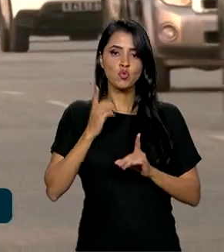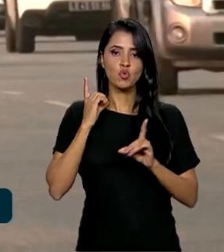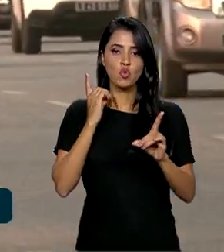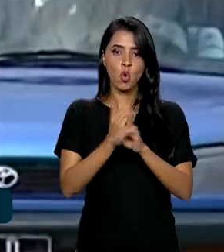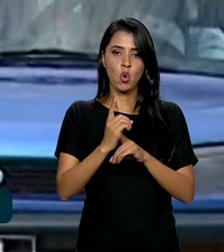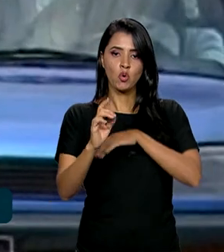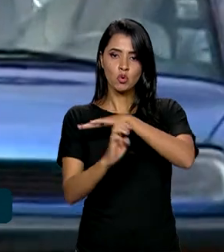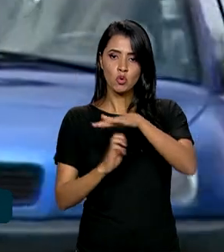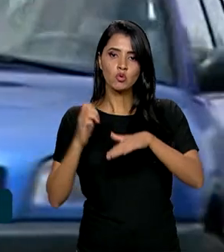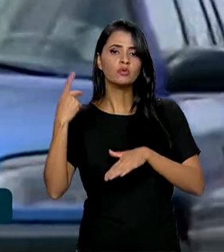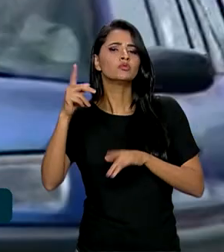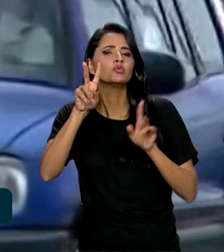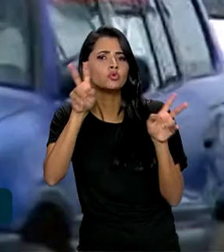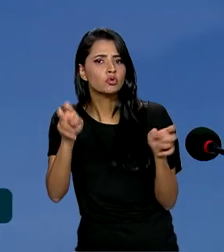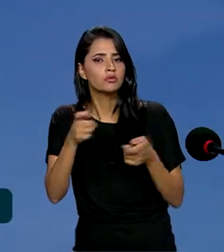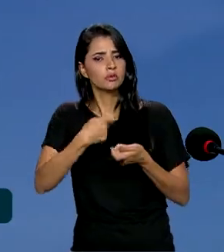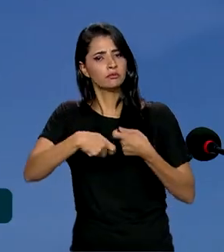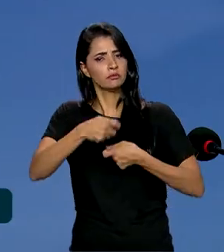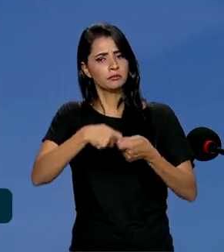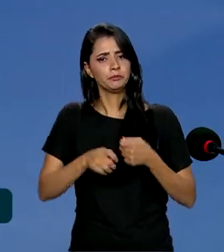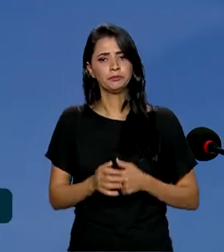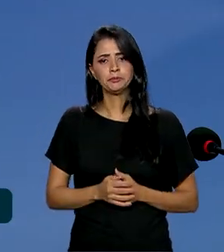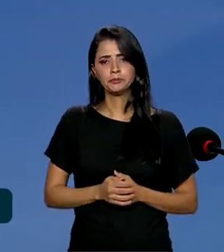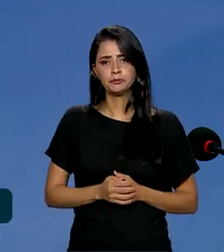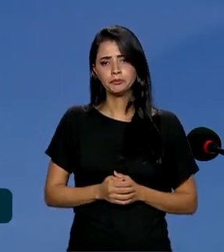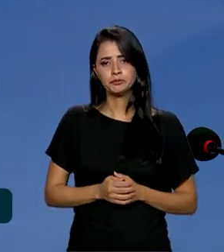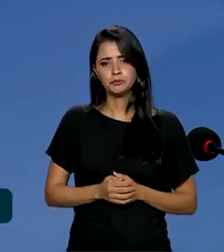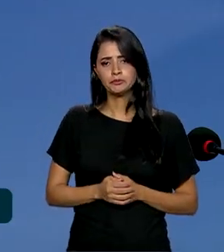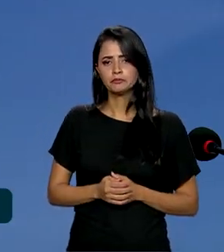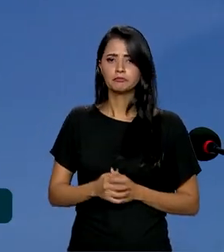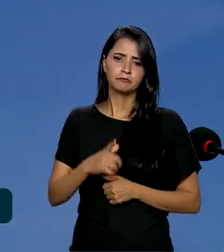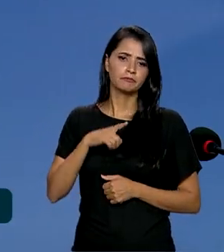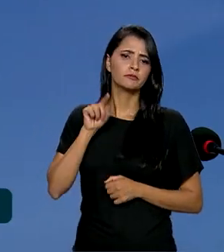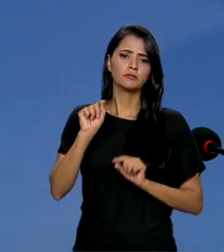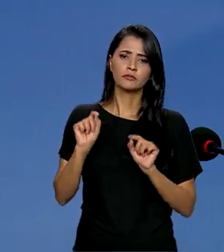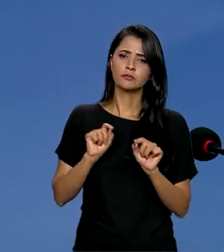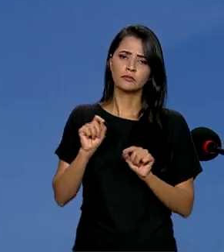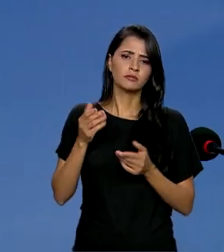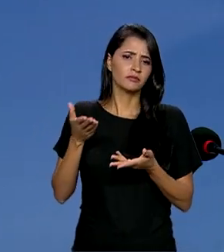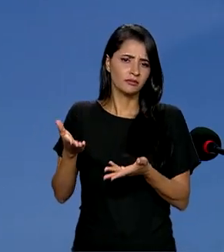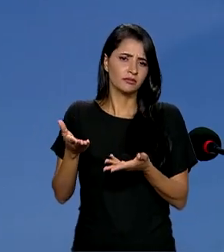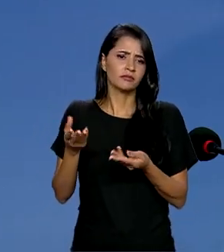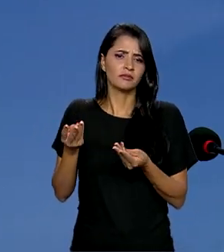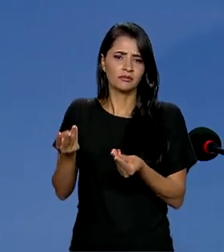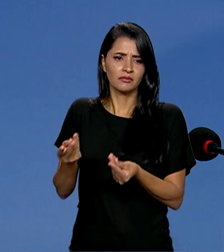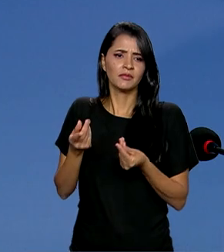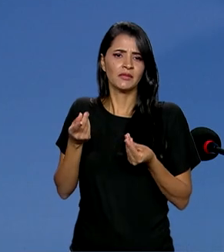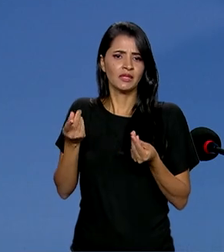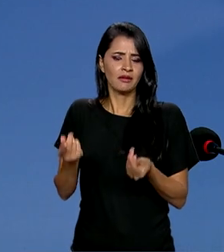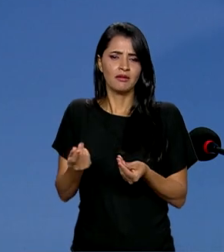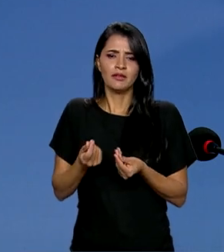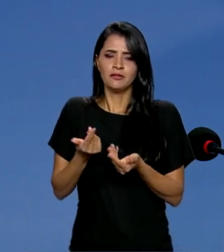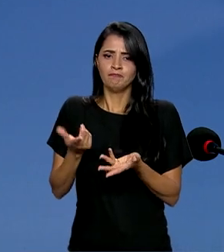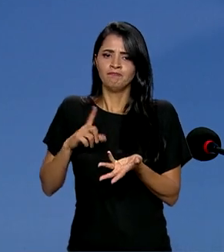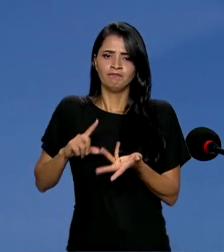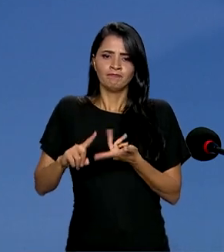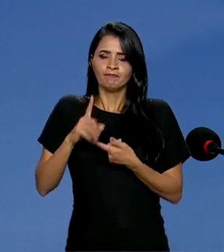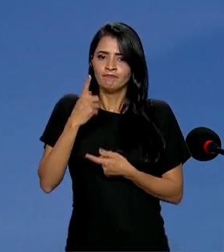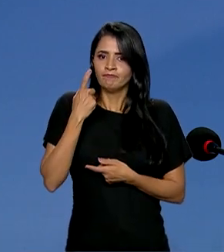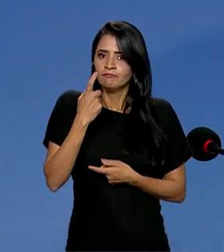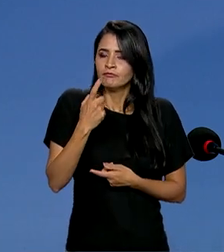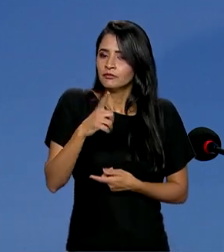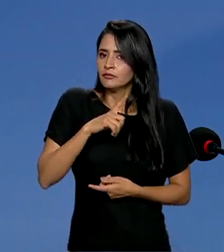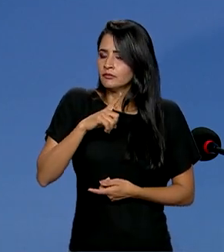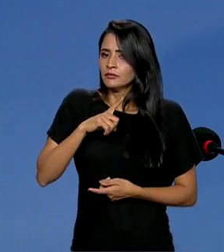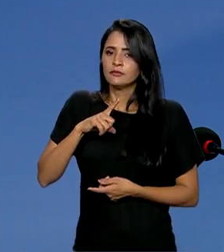empresarial sobre economia. Temos aí uma densidade de interesses